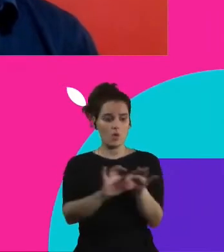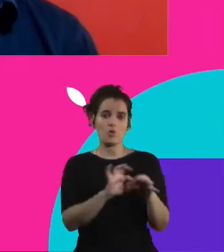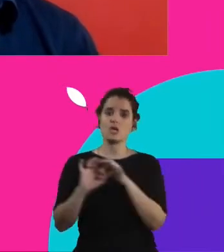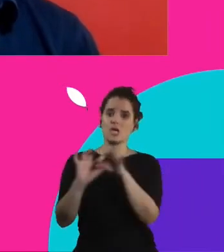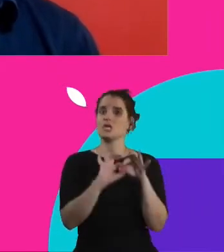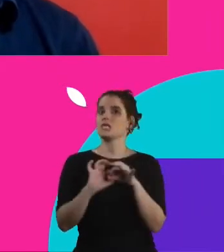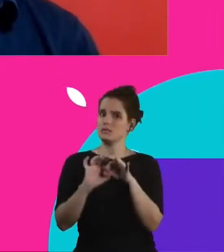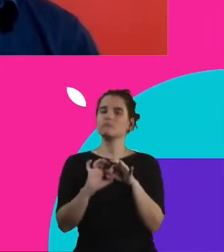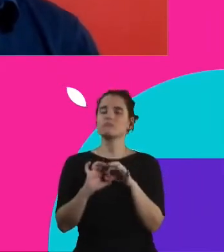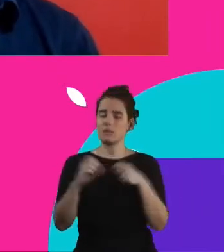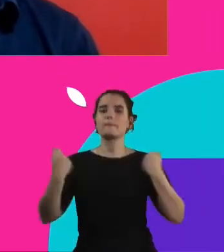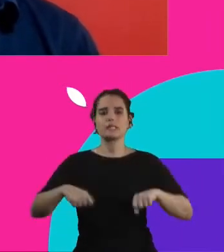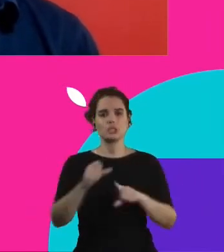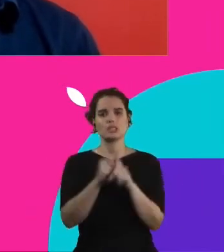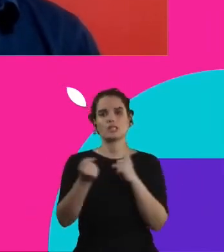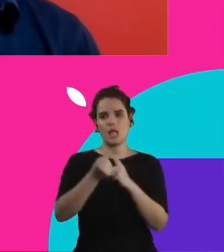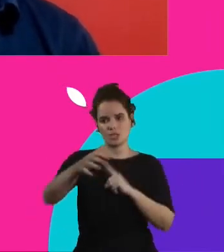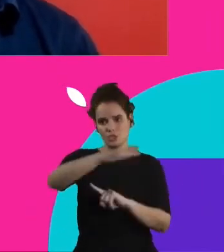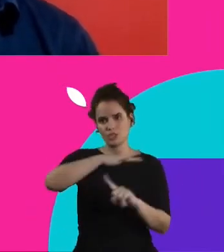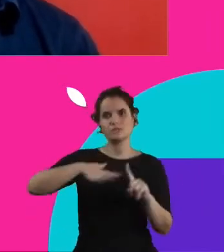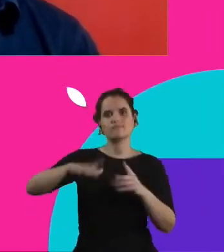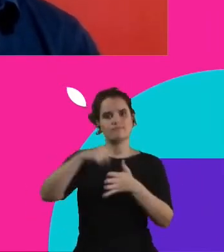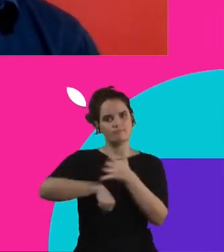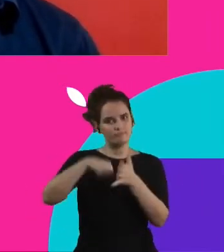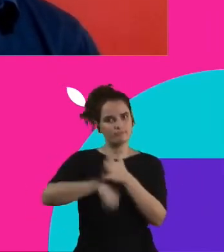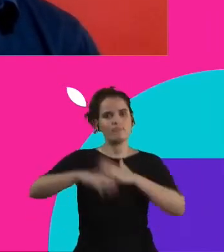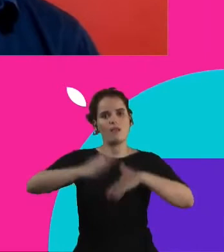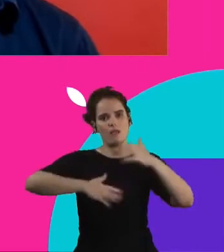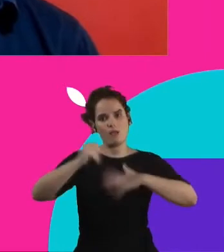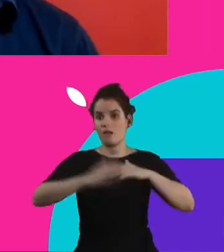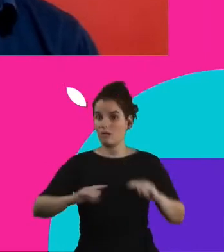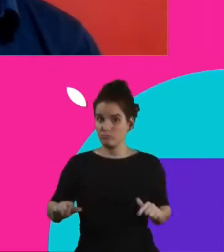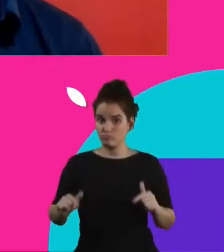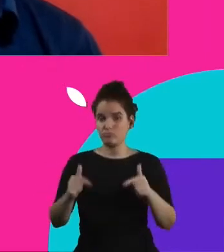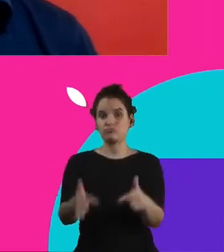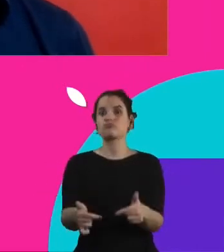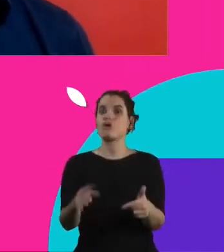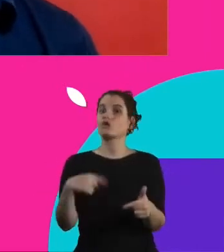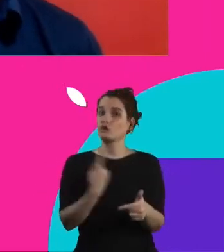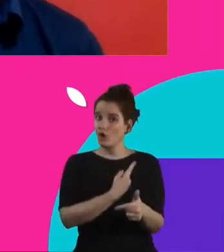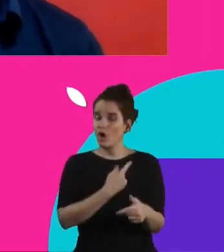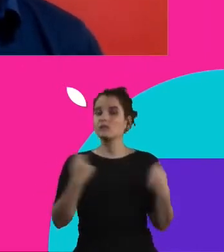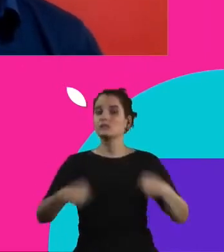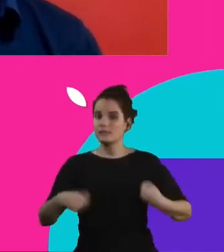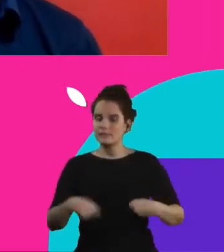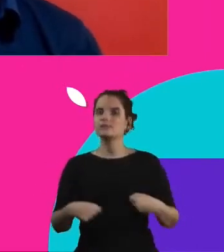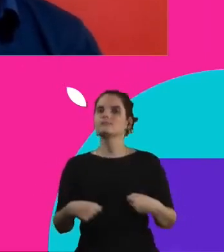civil, né? E como atuantes para que as nossas iniciativas sejam cada vez mais